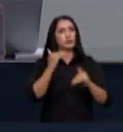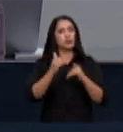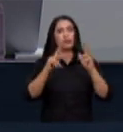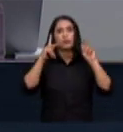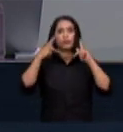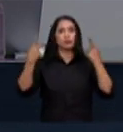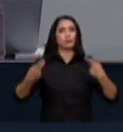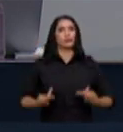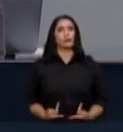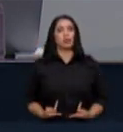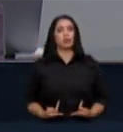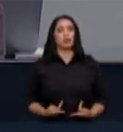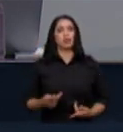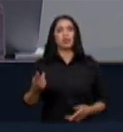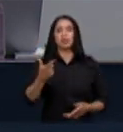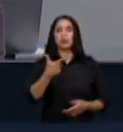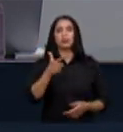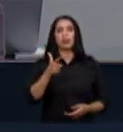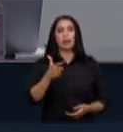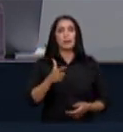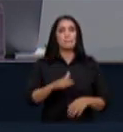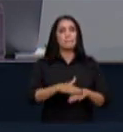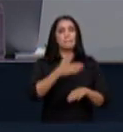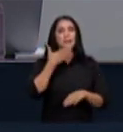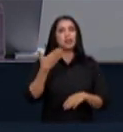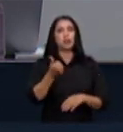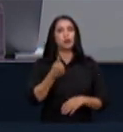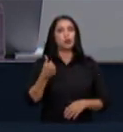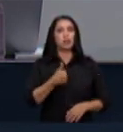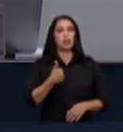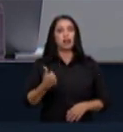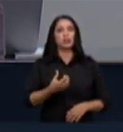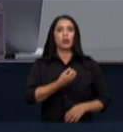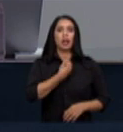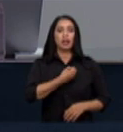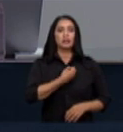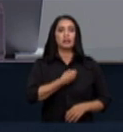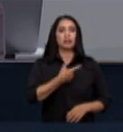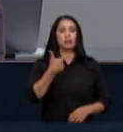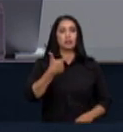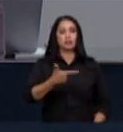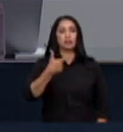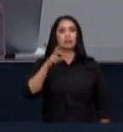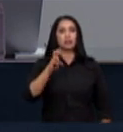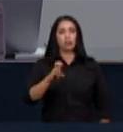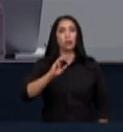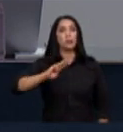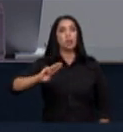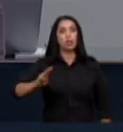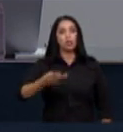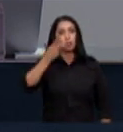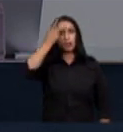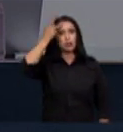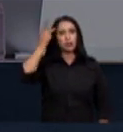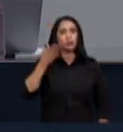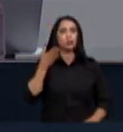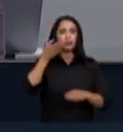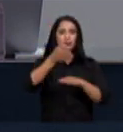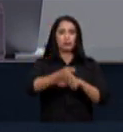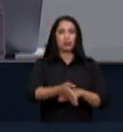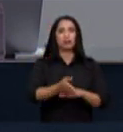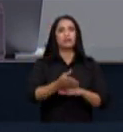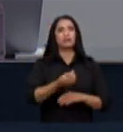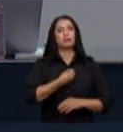sem melhoria das condições de vida das 25 milhões de pessoas que lá habitam